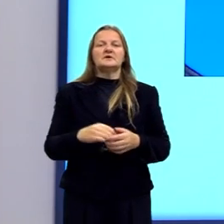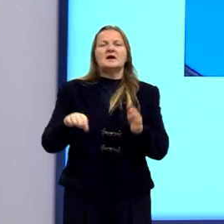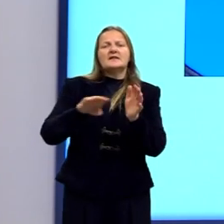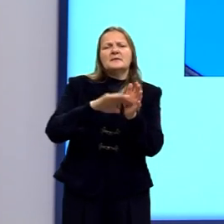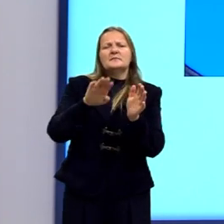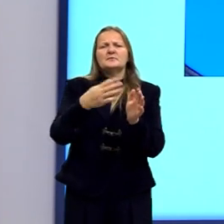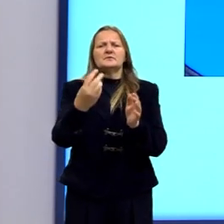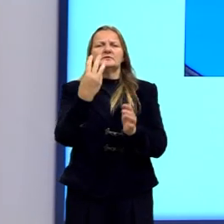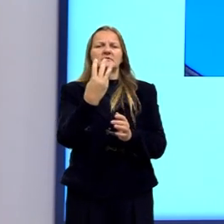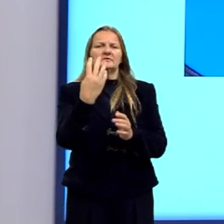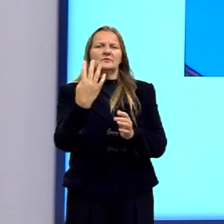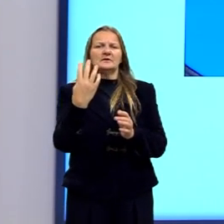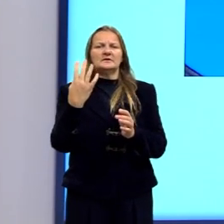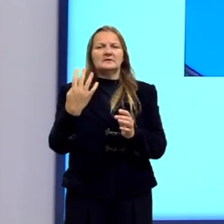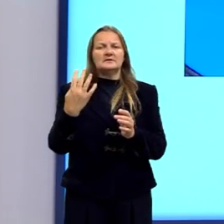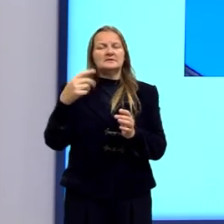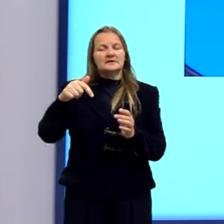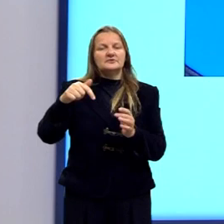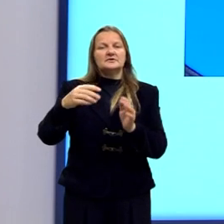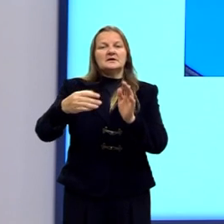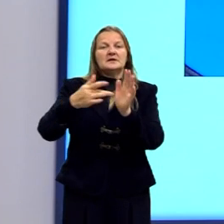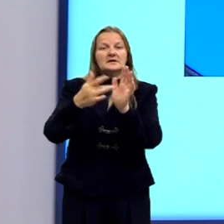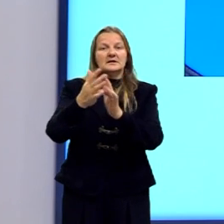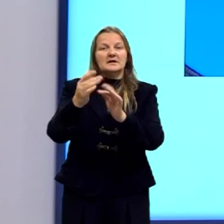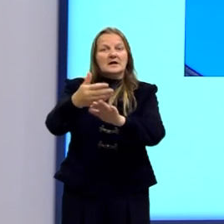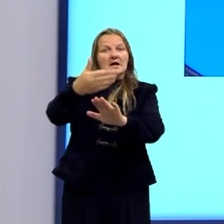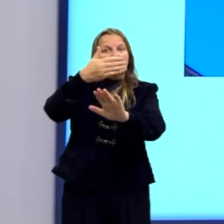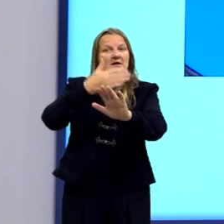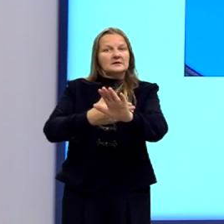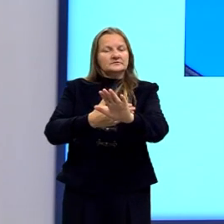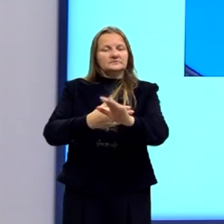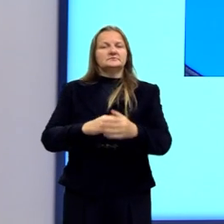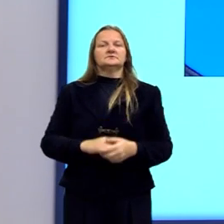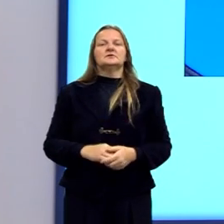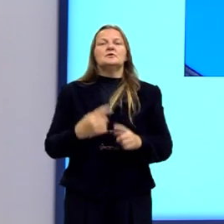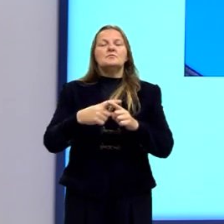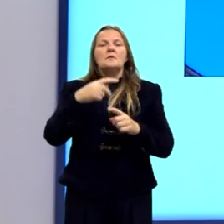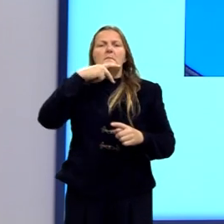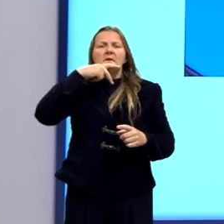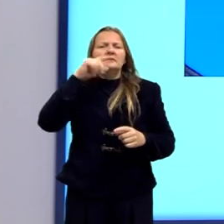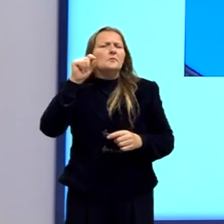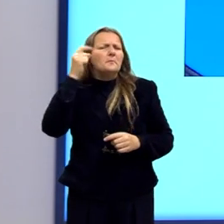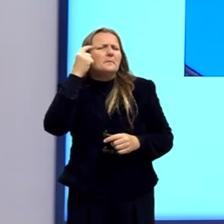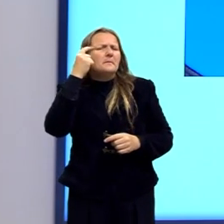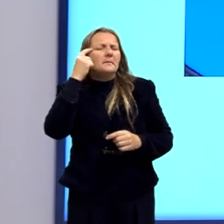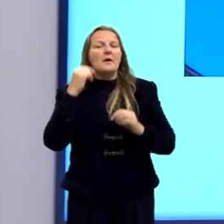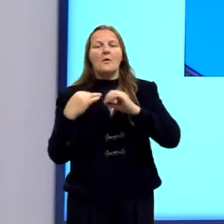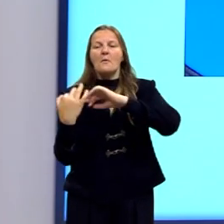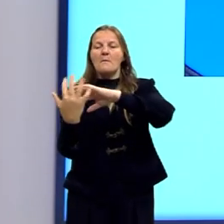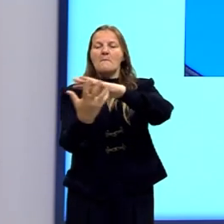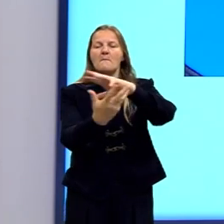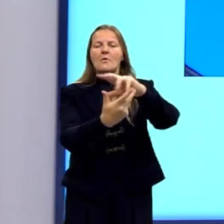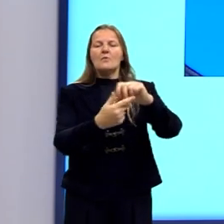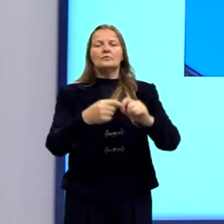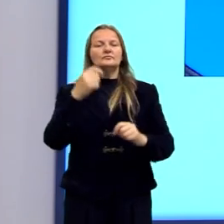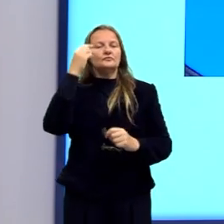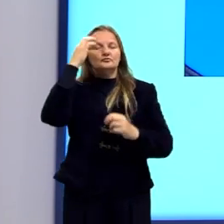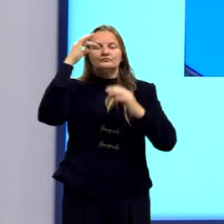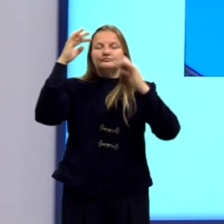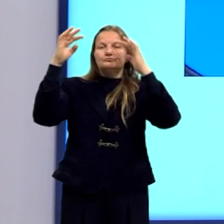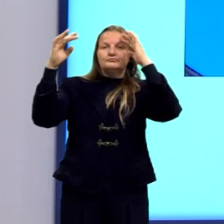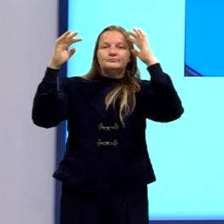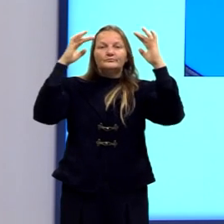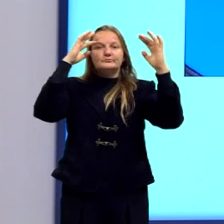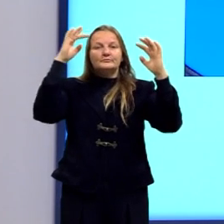347 antes de Cristo. Para Platão, então, tinha o mundo ideal, o mundo das ideias